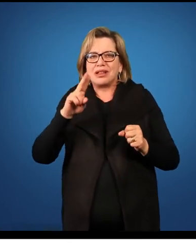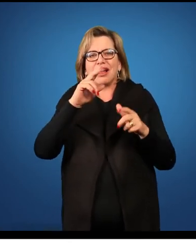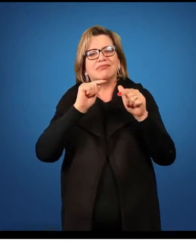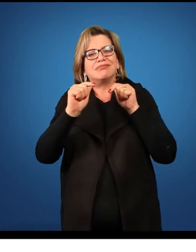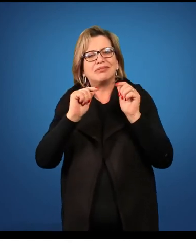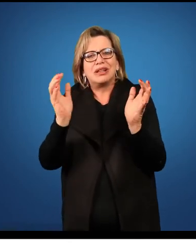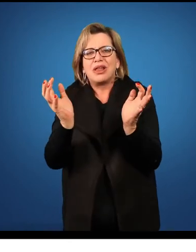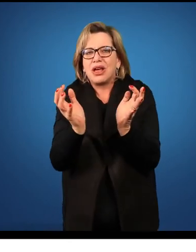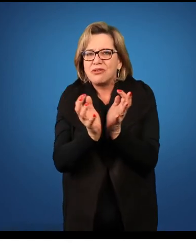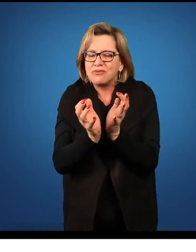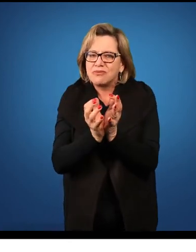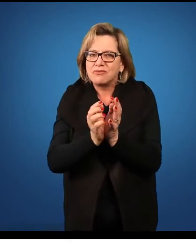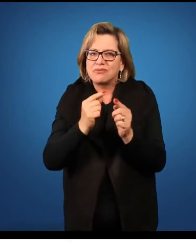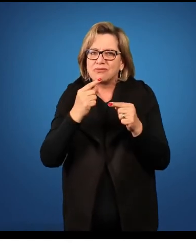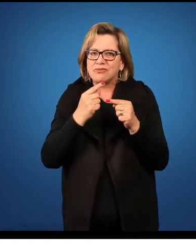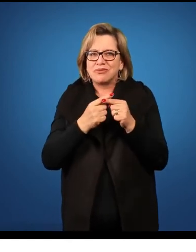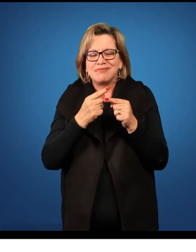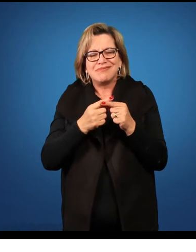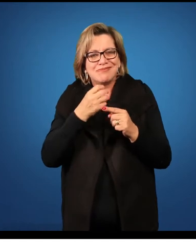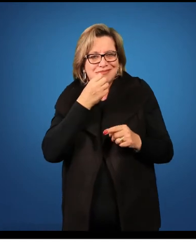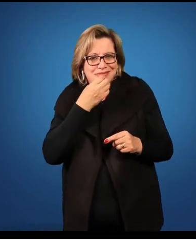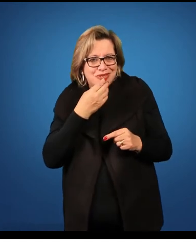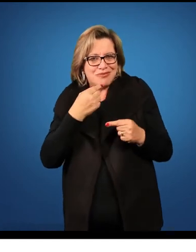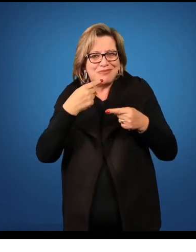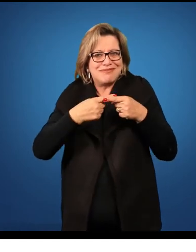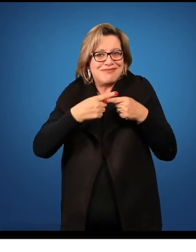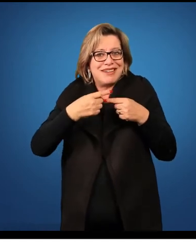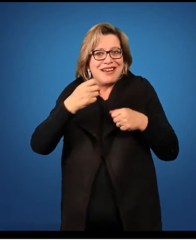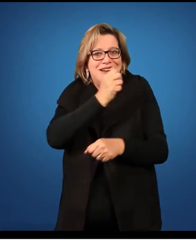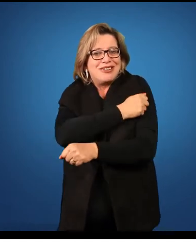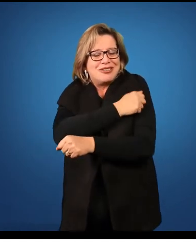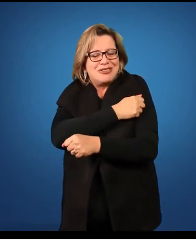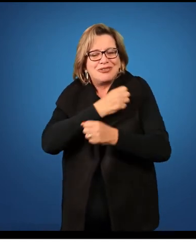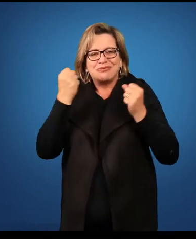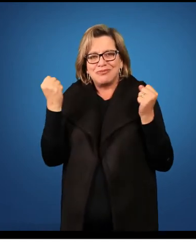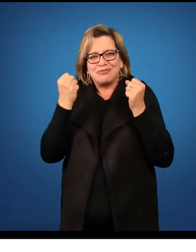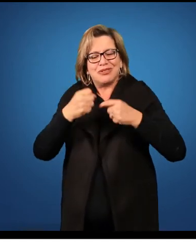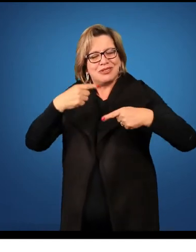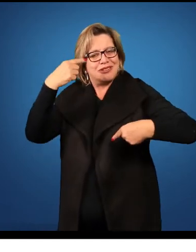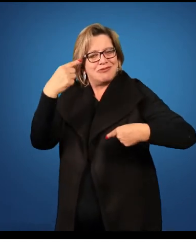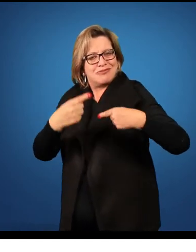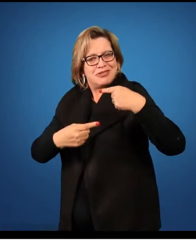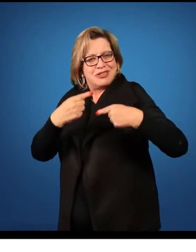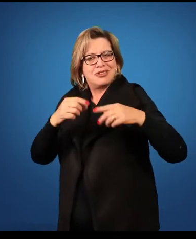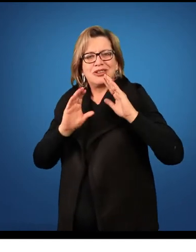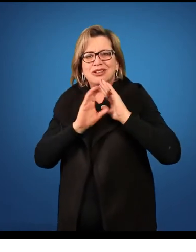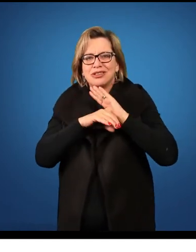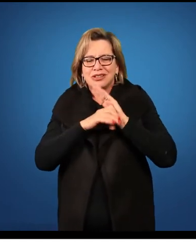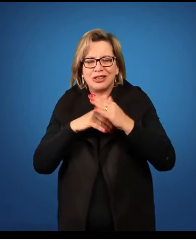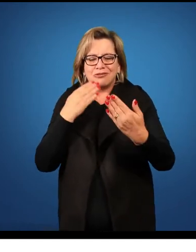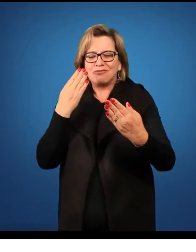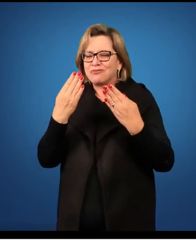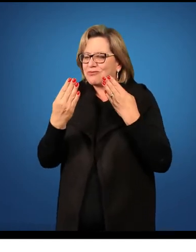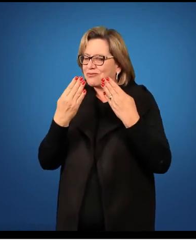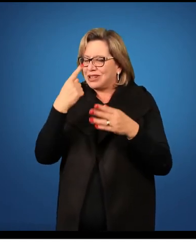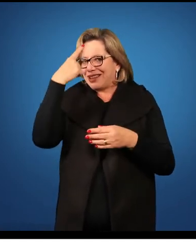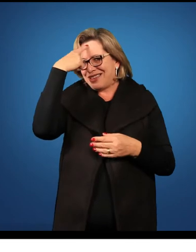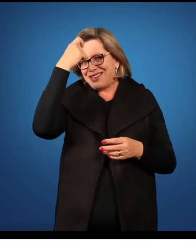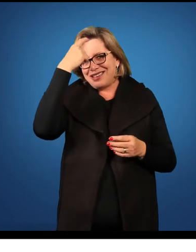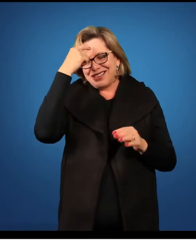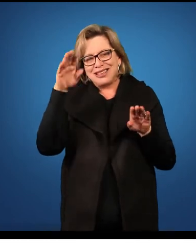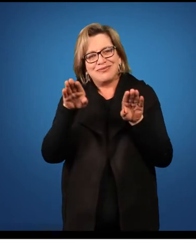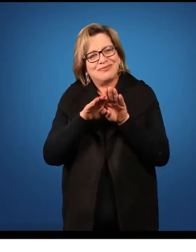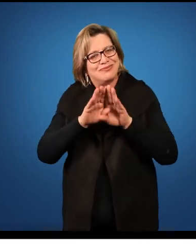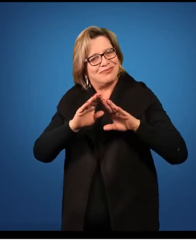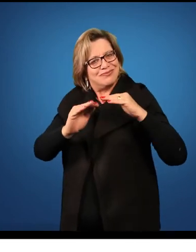interessante, porque os alunos, eles podem discutir os conceitos entre eles, podem confrontar ideias aqui, e também